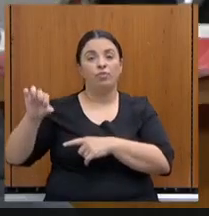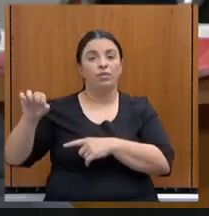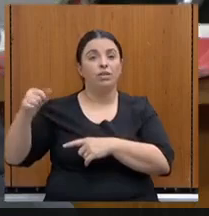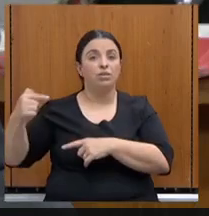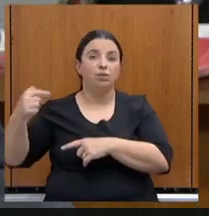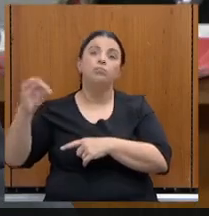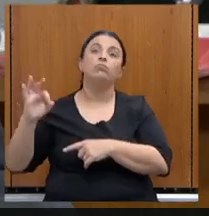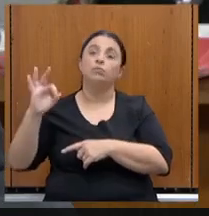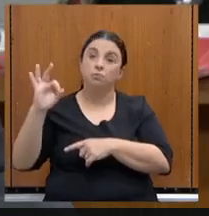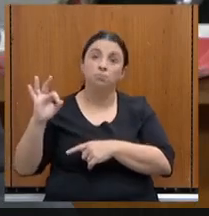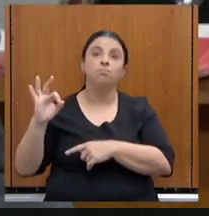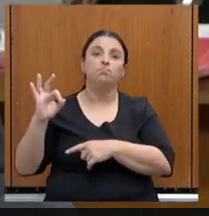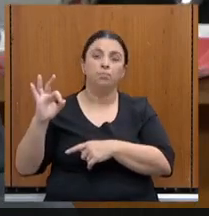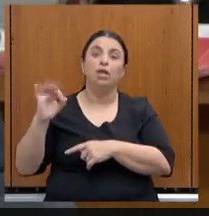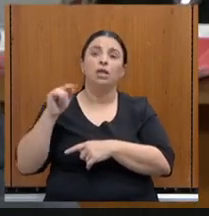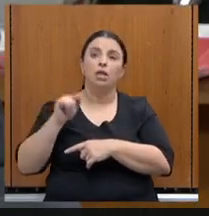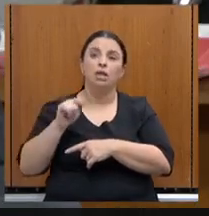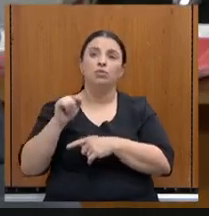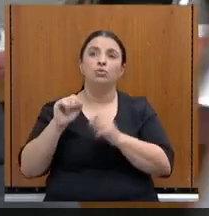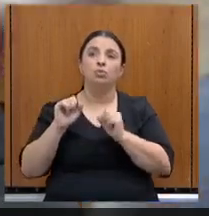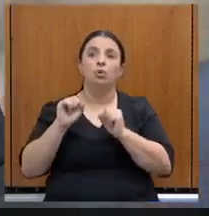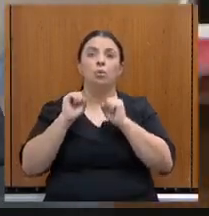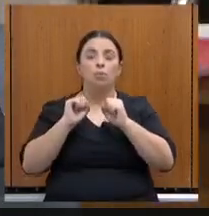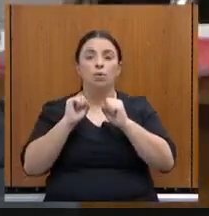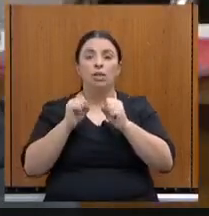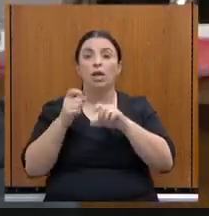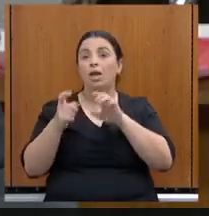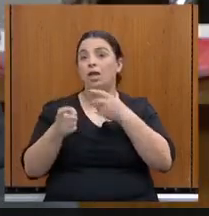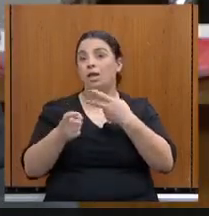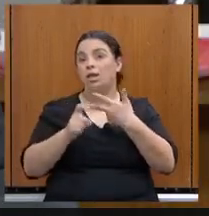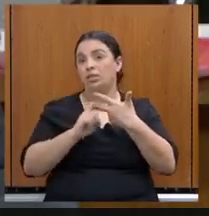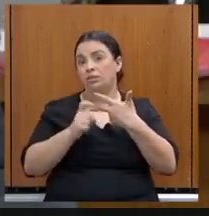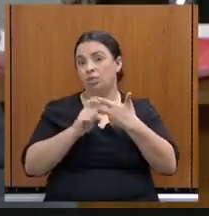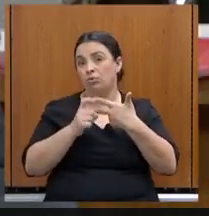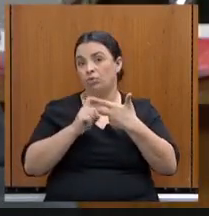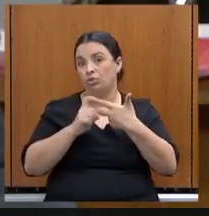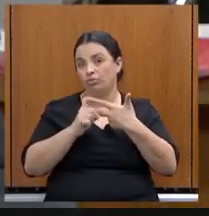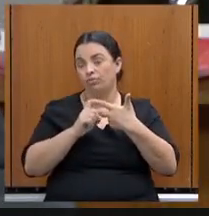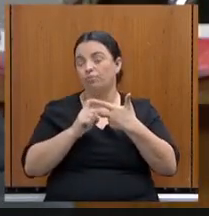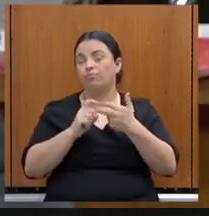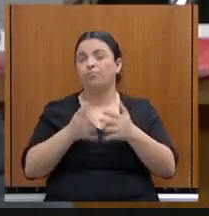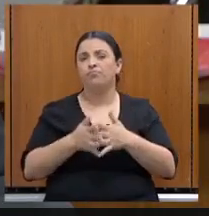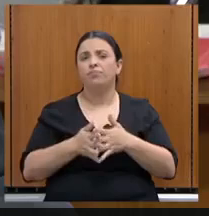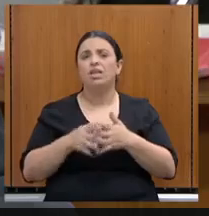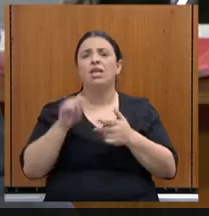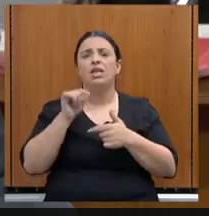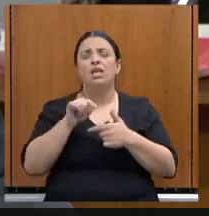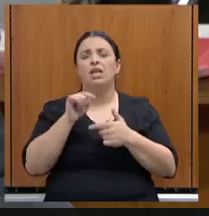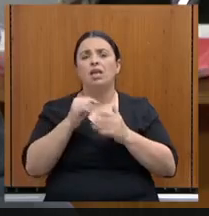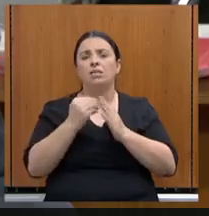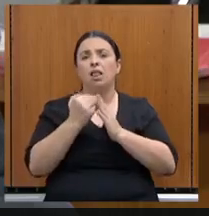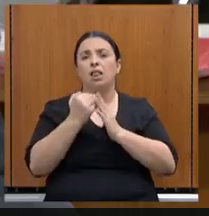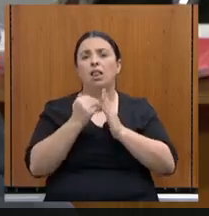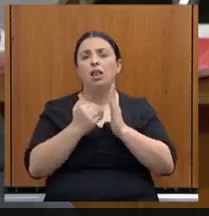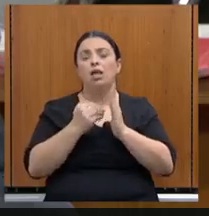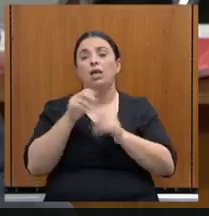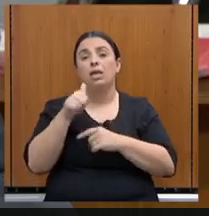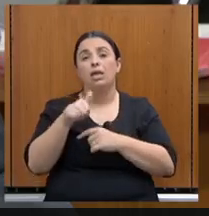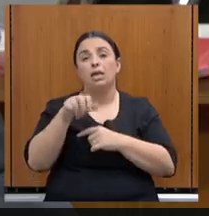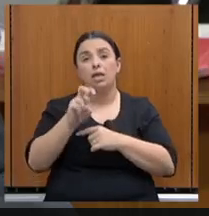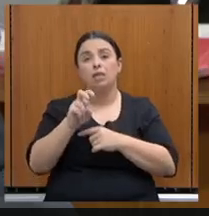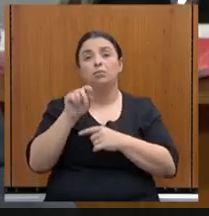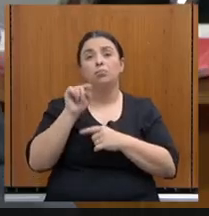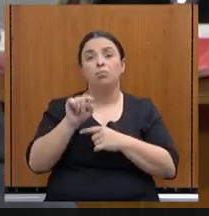somente do Poder Executivo. Essa regressão de quase 15 pontos percentuais, ela é muito